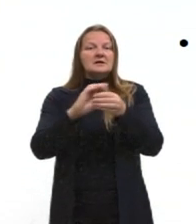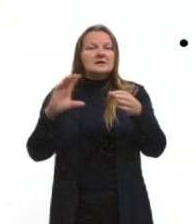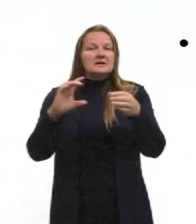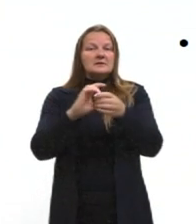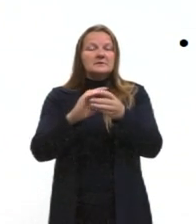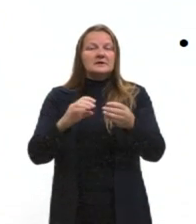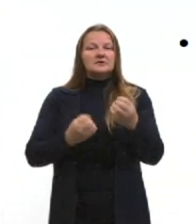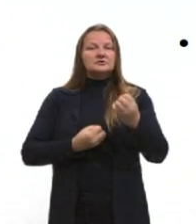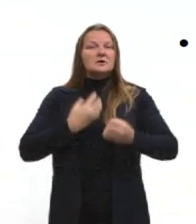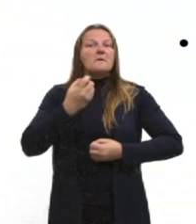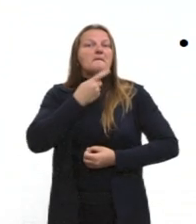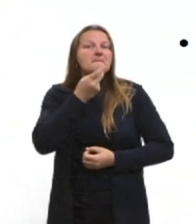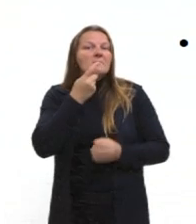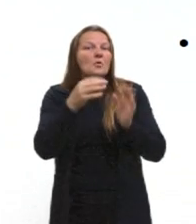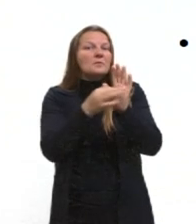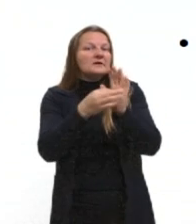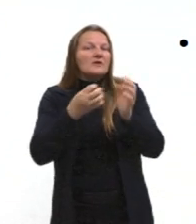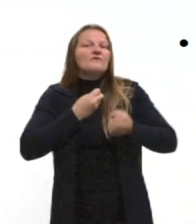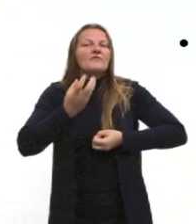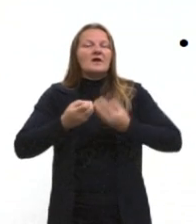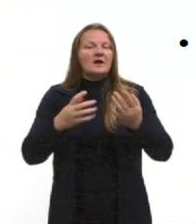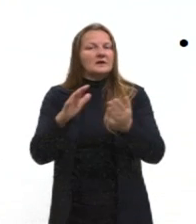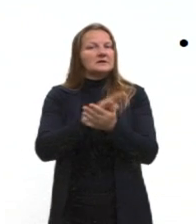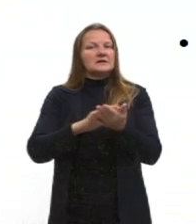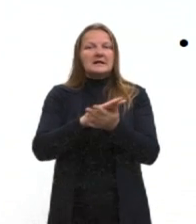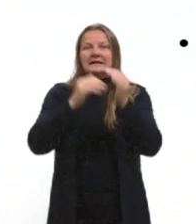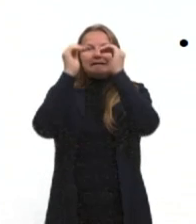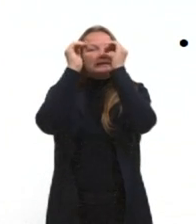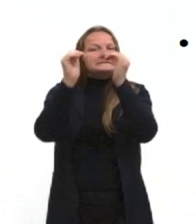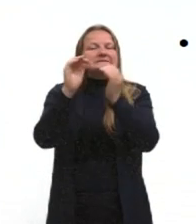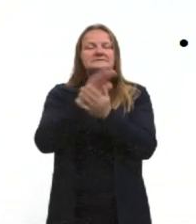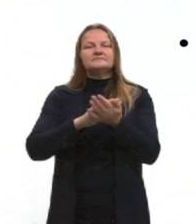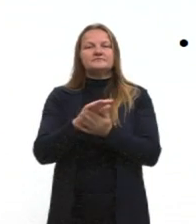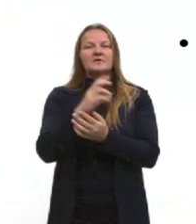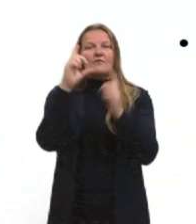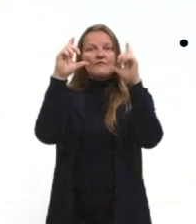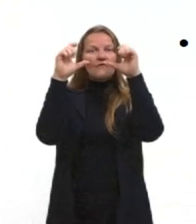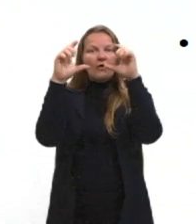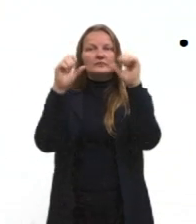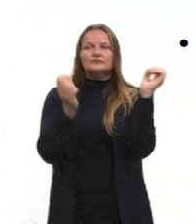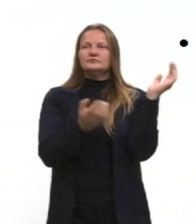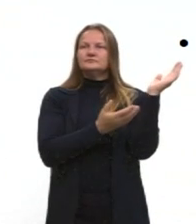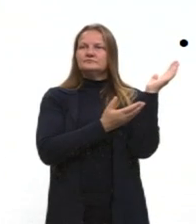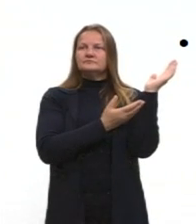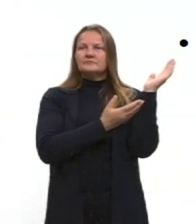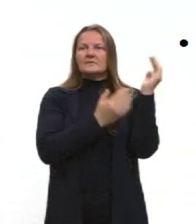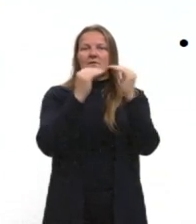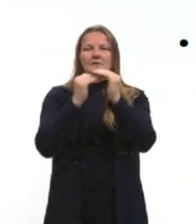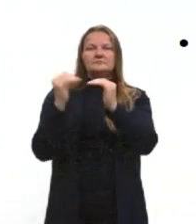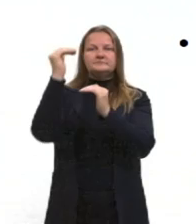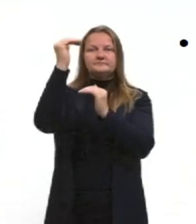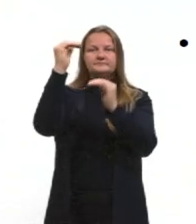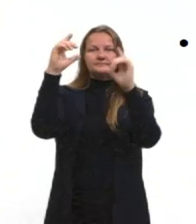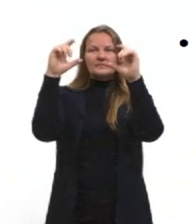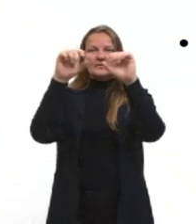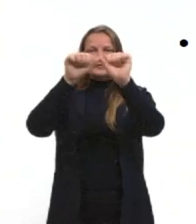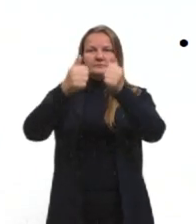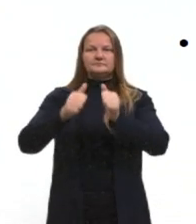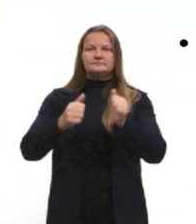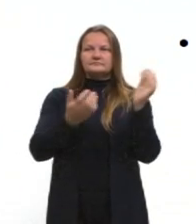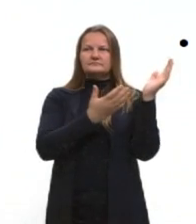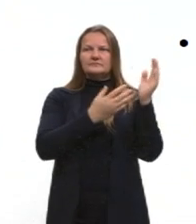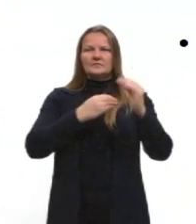ela não foi respeitada. Aqui, a gente tem duas imagens, então, em cima, uma imagem dos